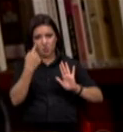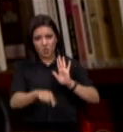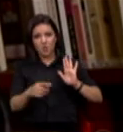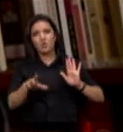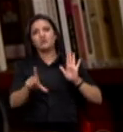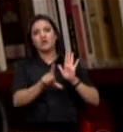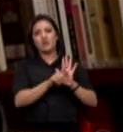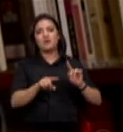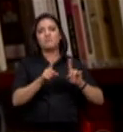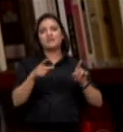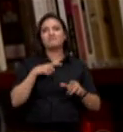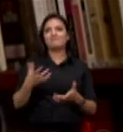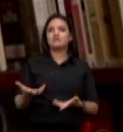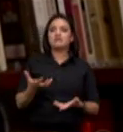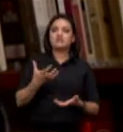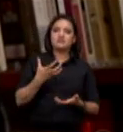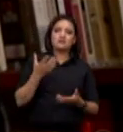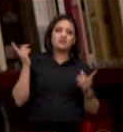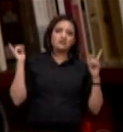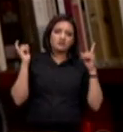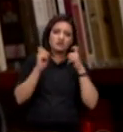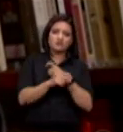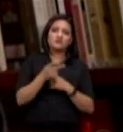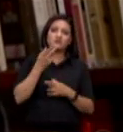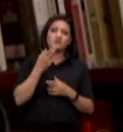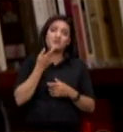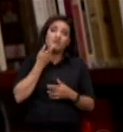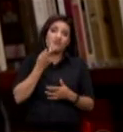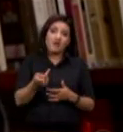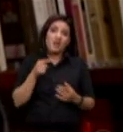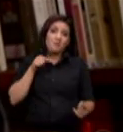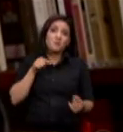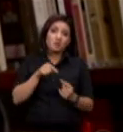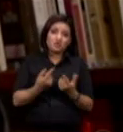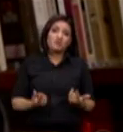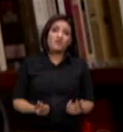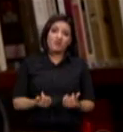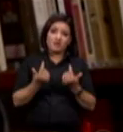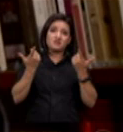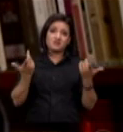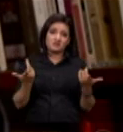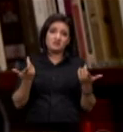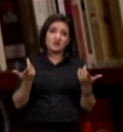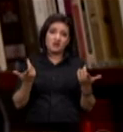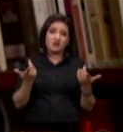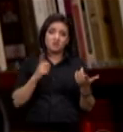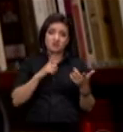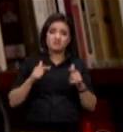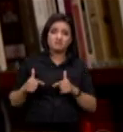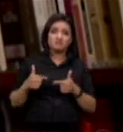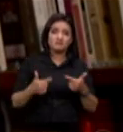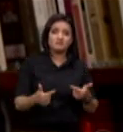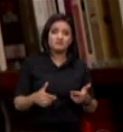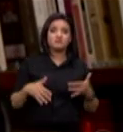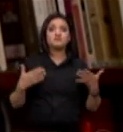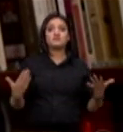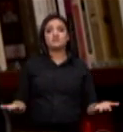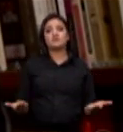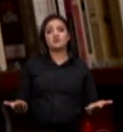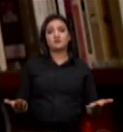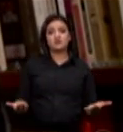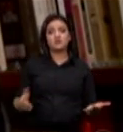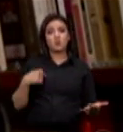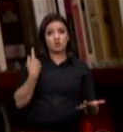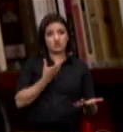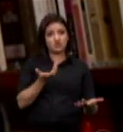grande constrangimento ter que usar argumentos financeiros para justificar a iniciativa antes de nós querermos